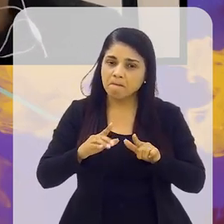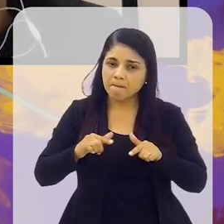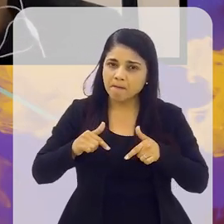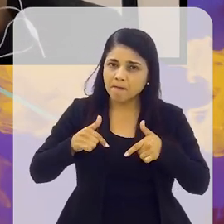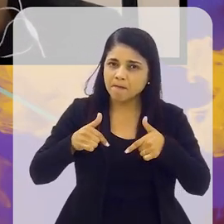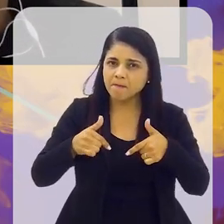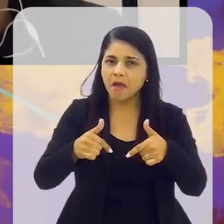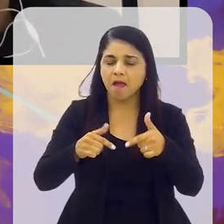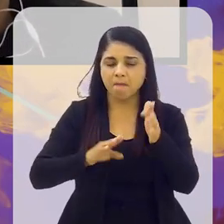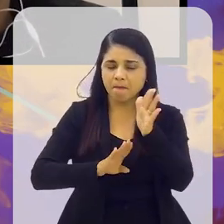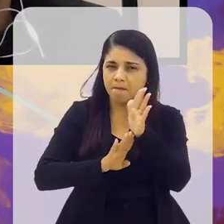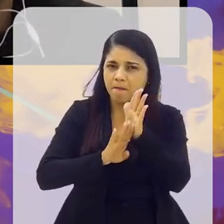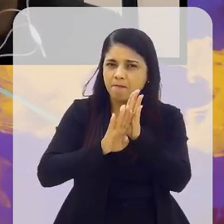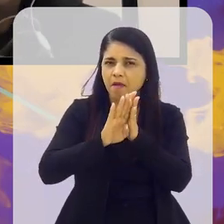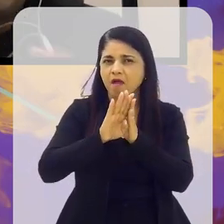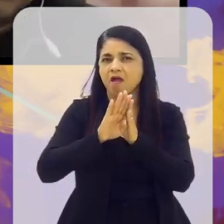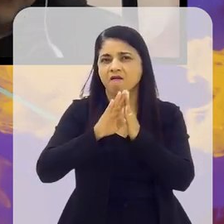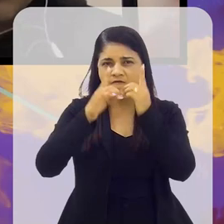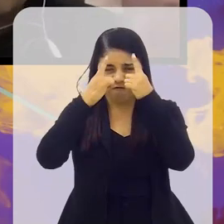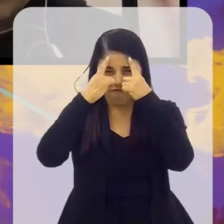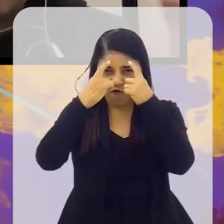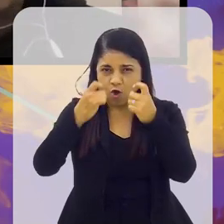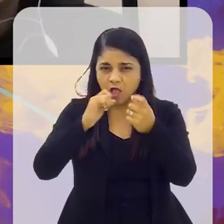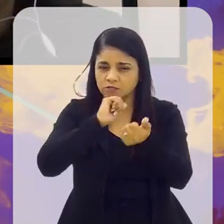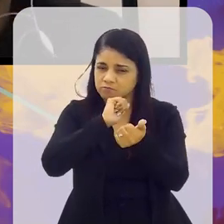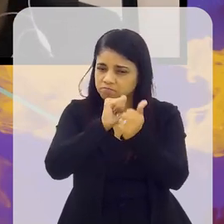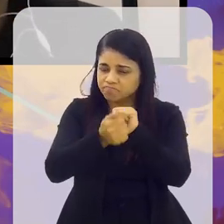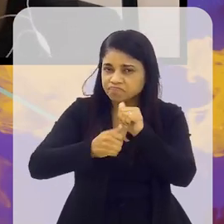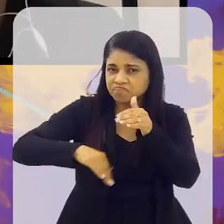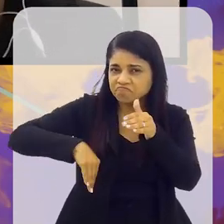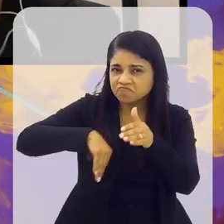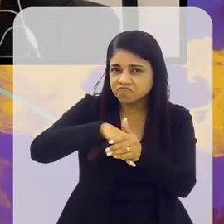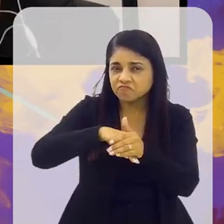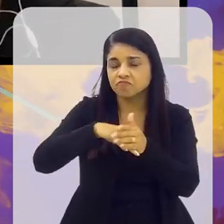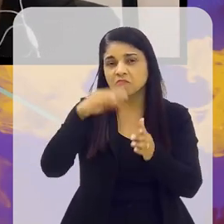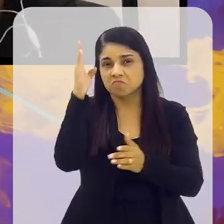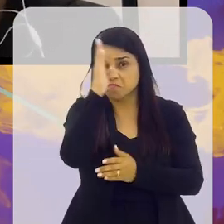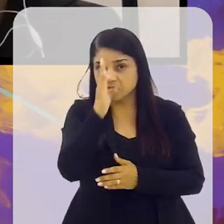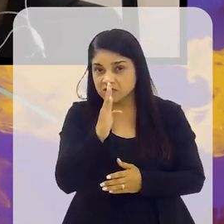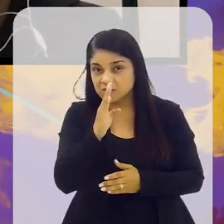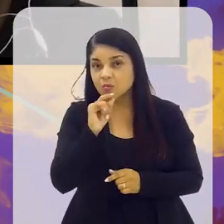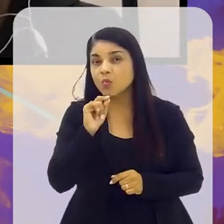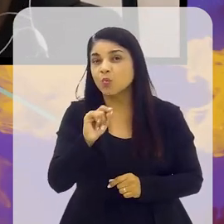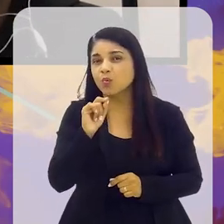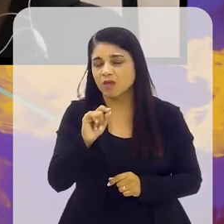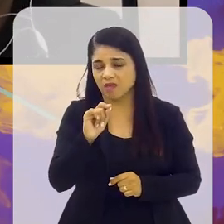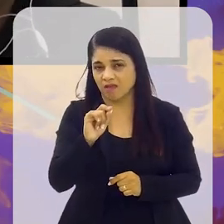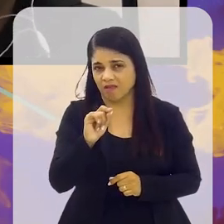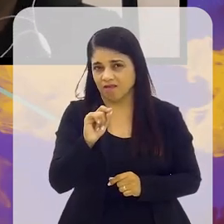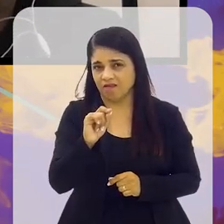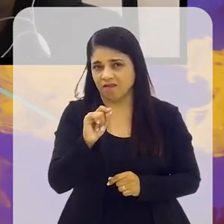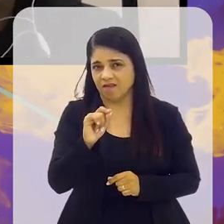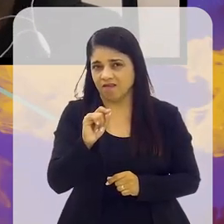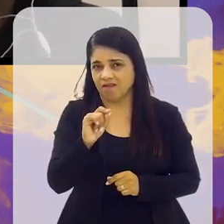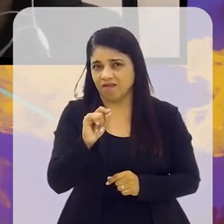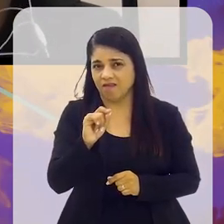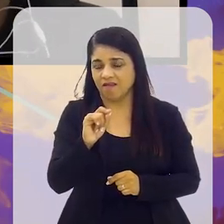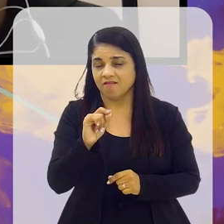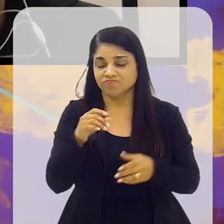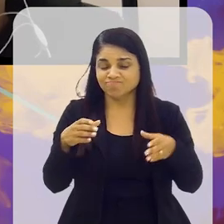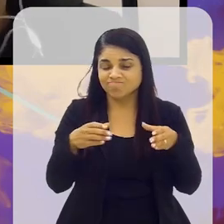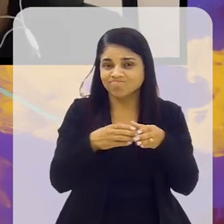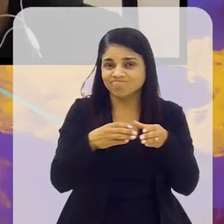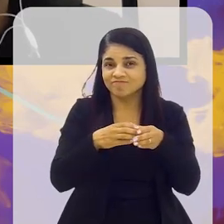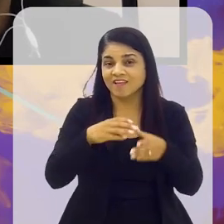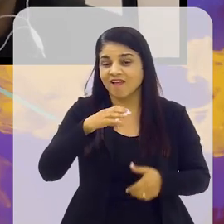no futebol brasileiro, uma, são vários fatores, né? Mas, por exemplo, uma das coisas é a questão da intensificação das